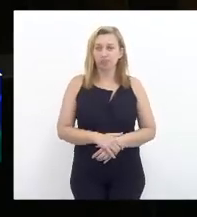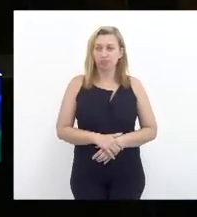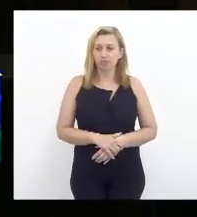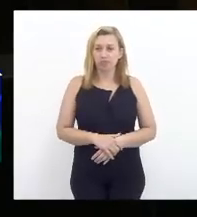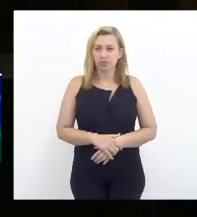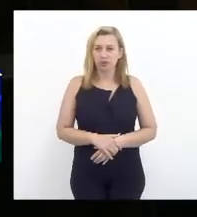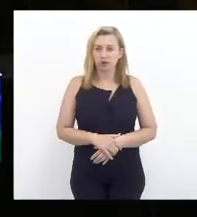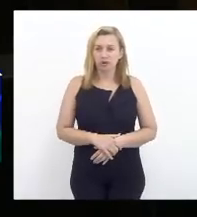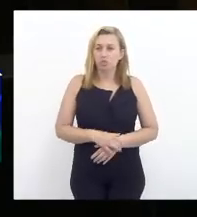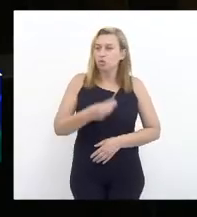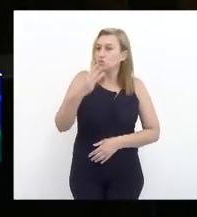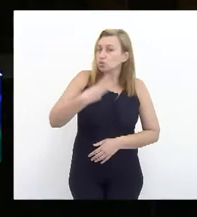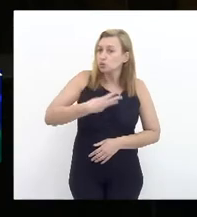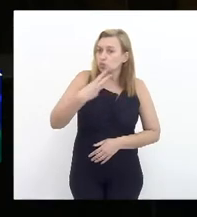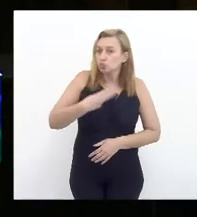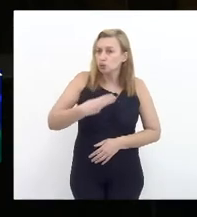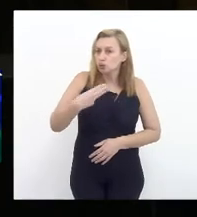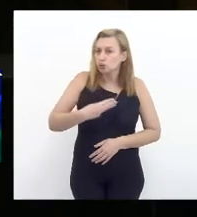o terceiro